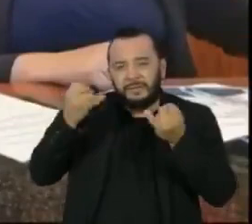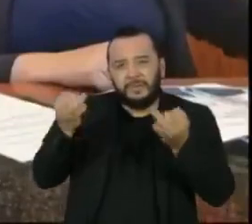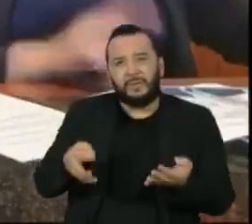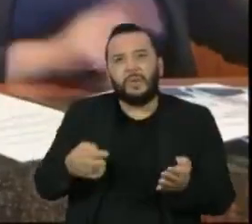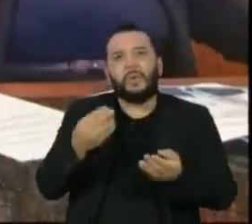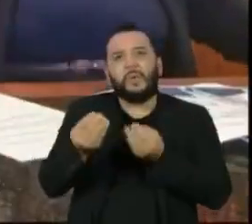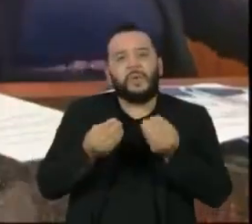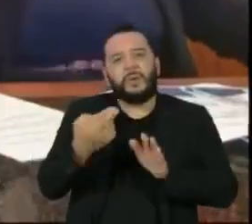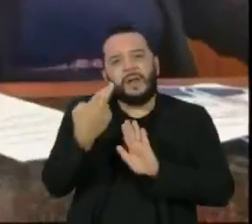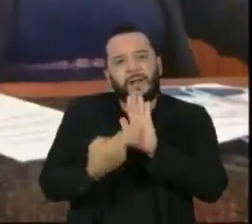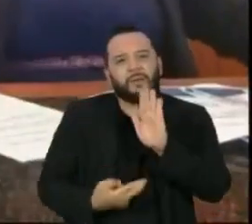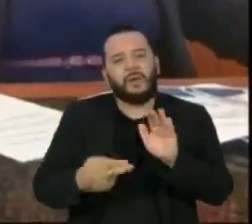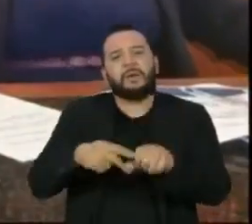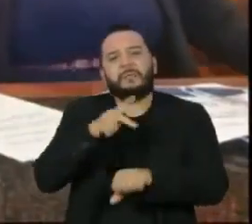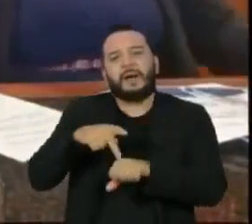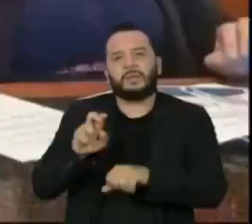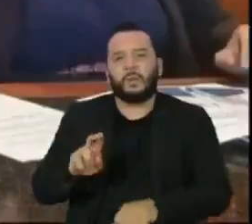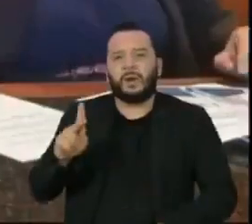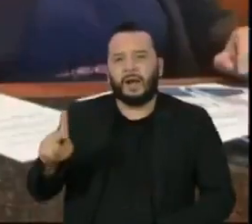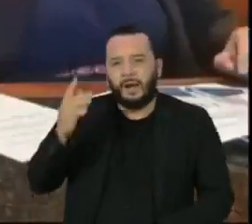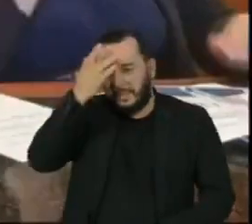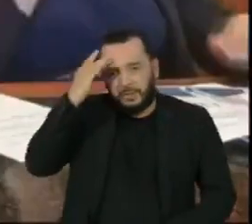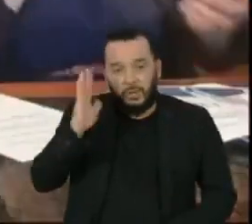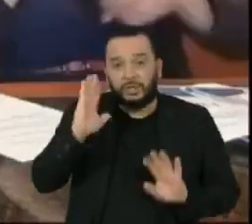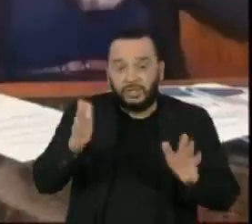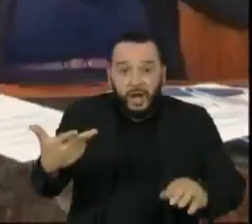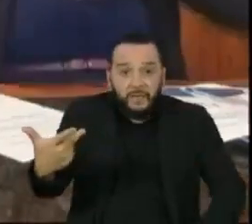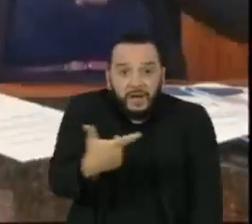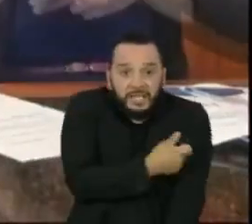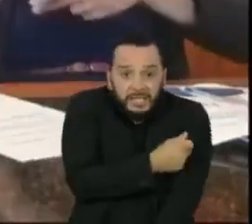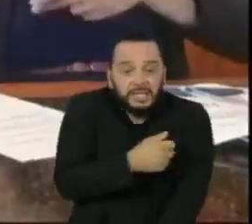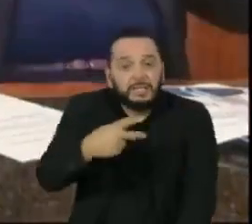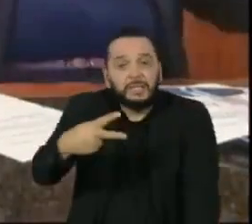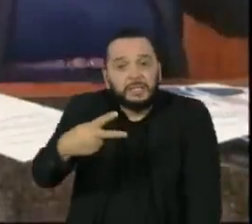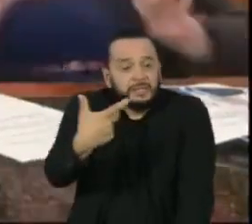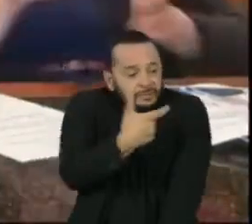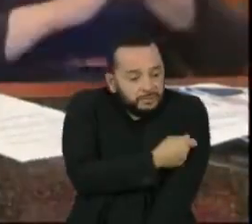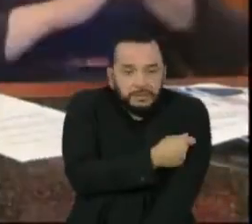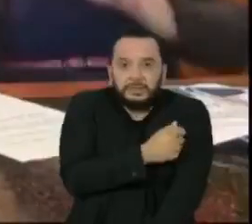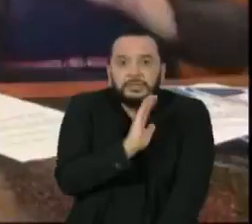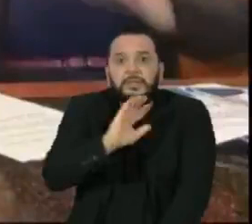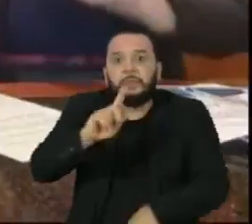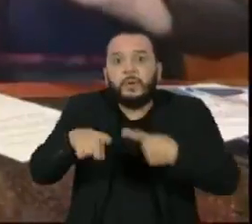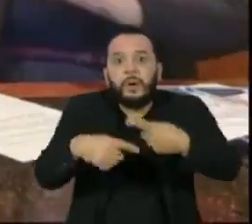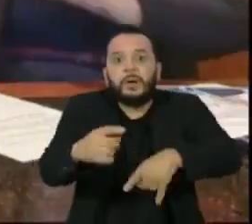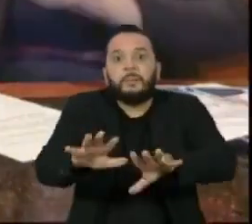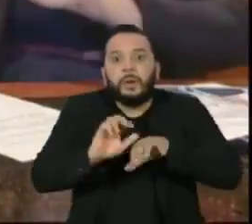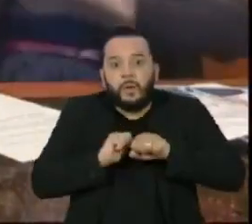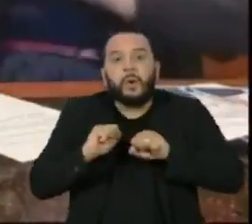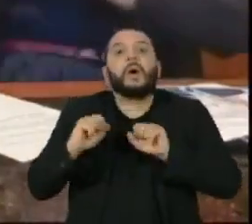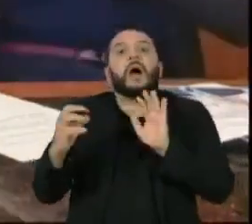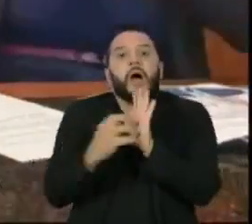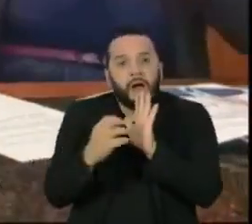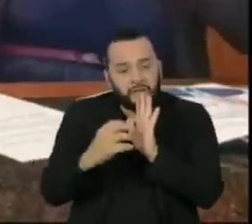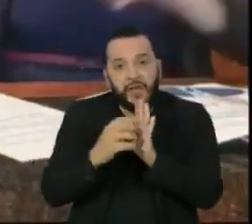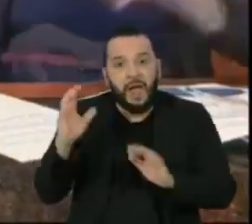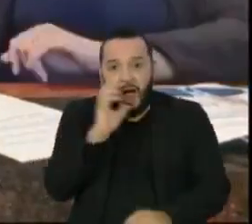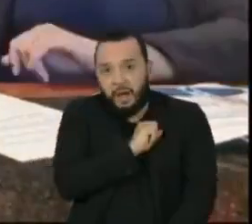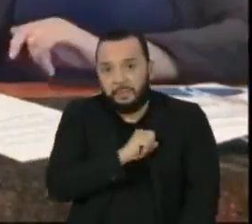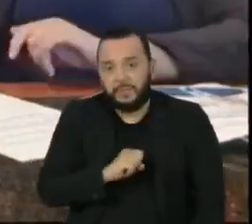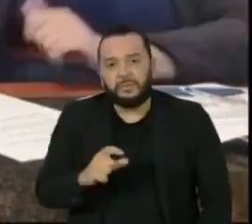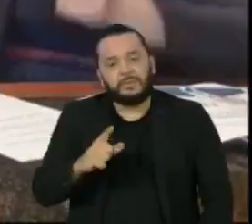relatórios do Reino Unido em que pessoas completamente vacinadas contra a covid-19 contraíam o vírus HIV mais rapidamente do que o